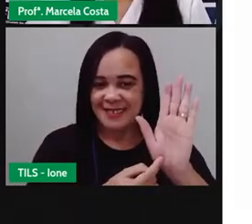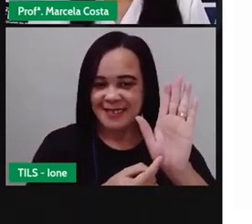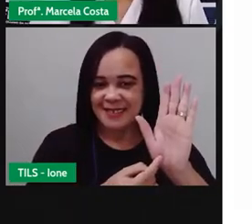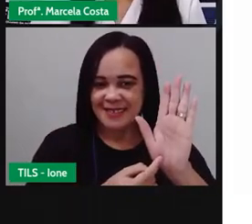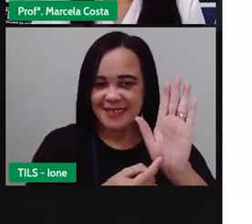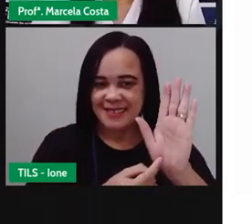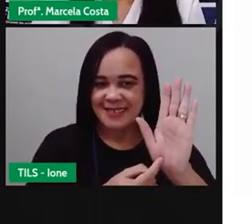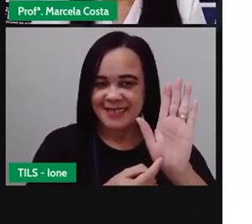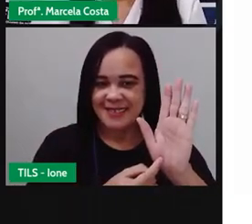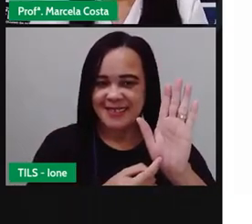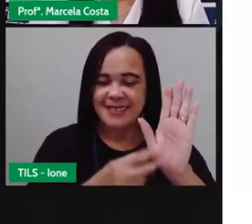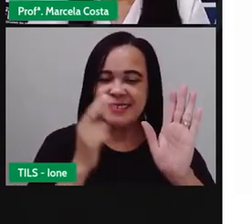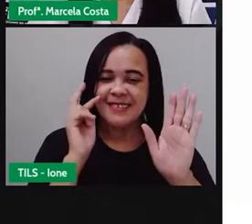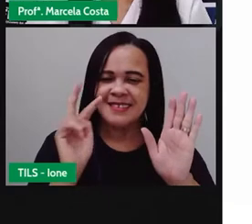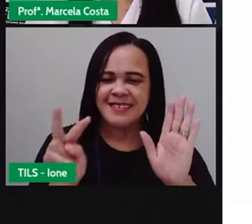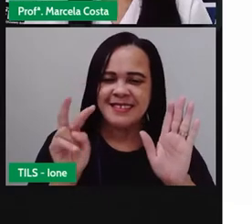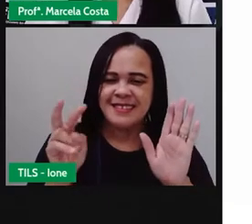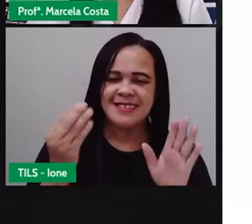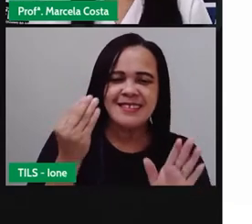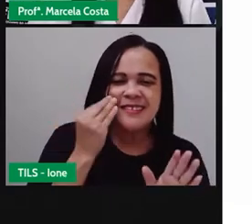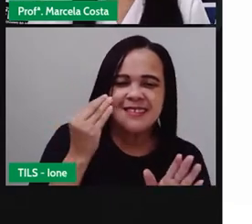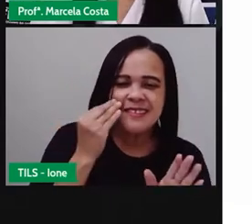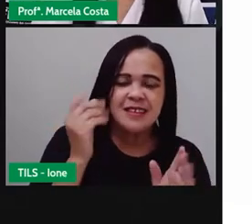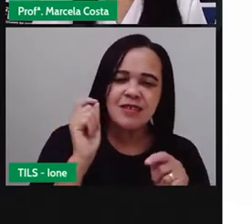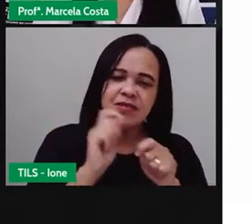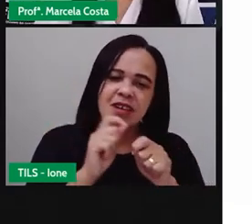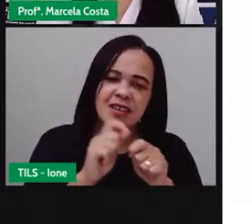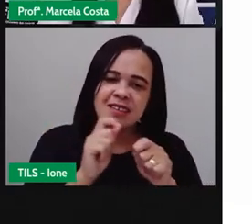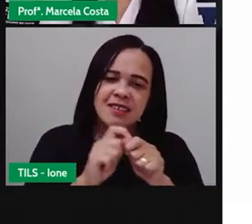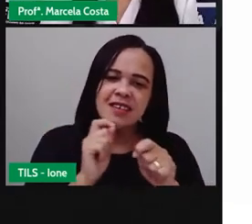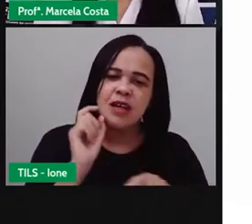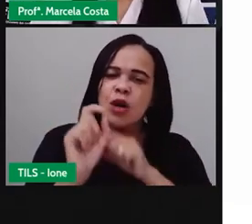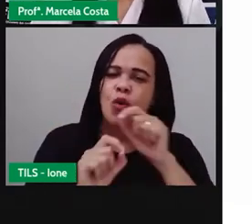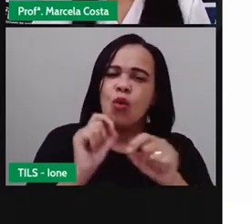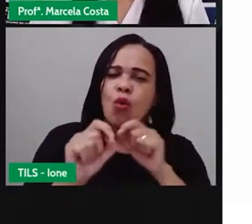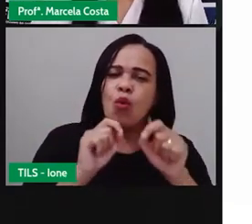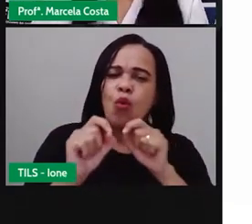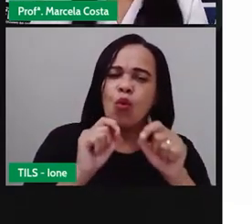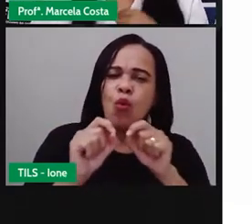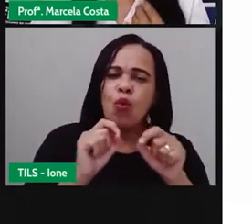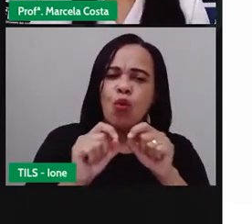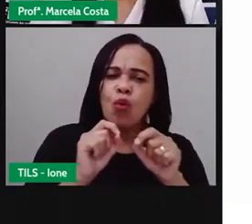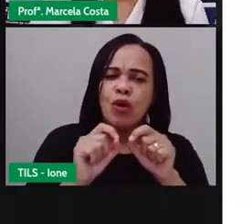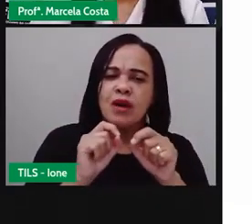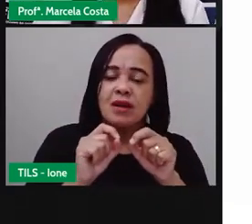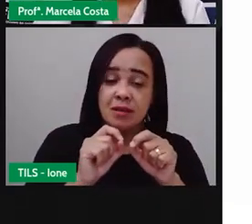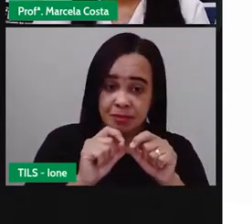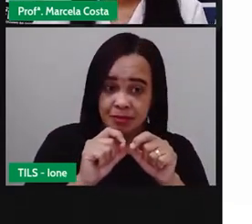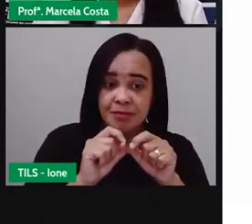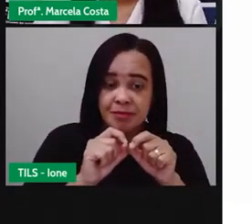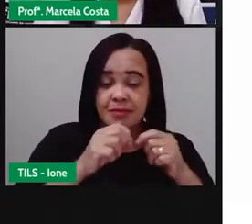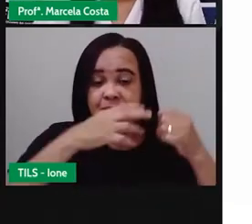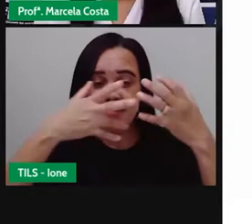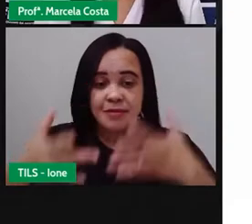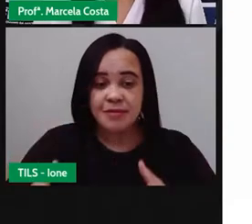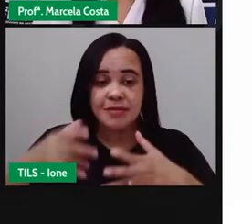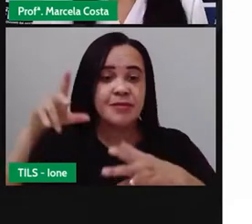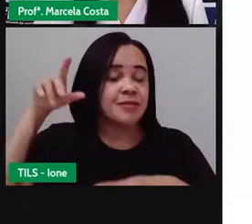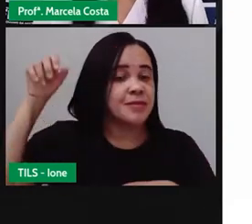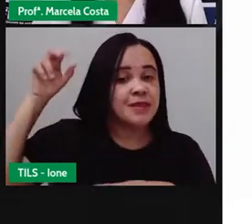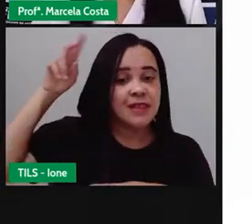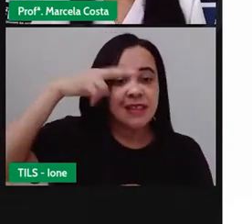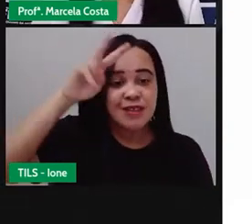Tentem aí fazer a identificação de o que vai ser contado nessa história.